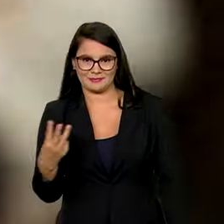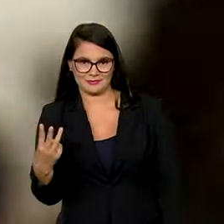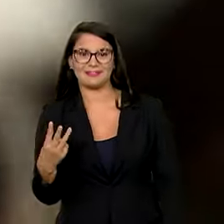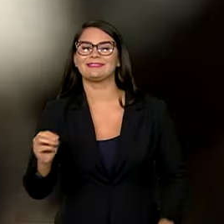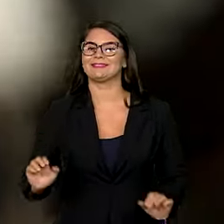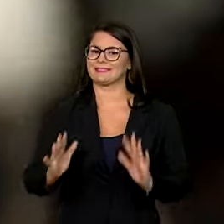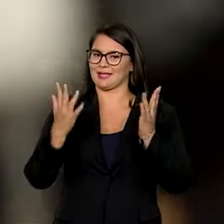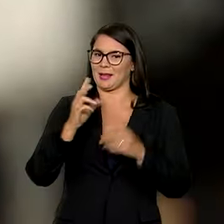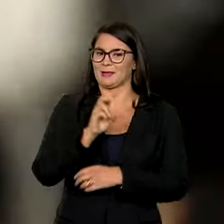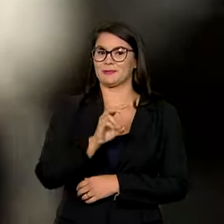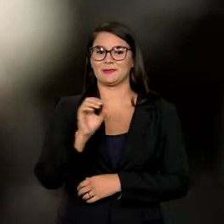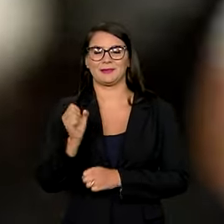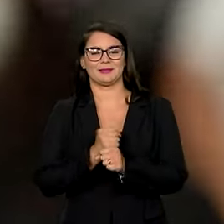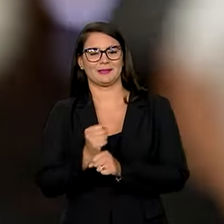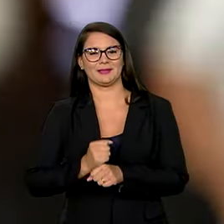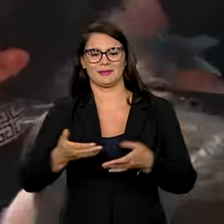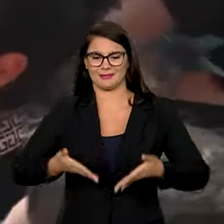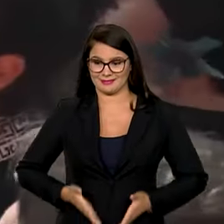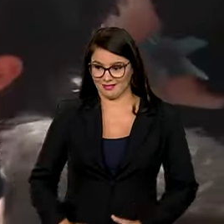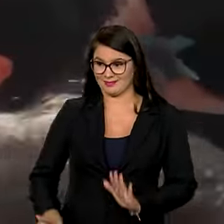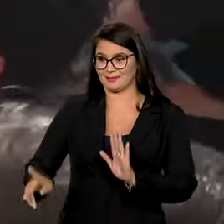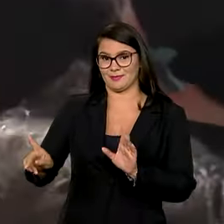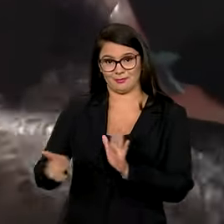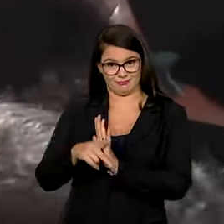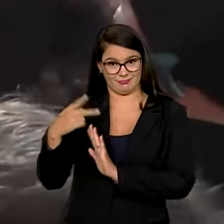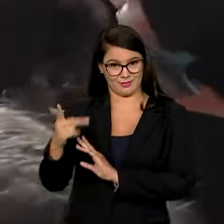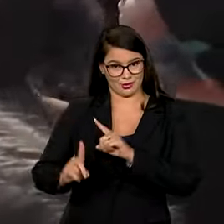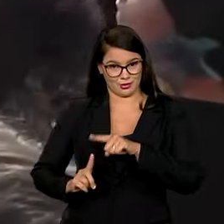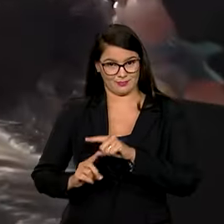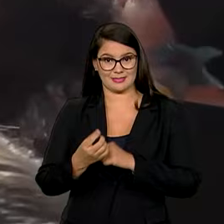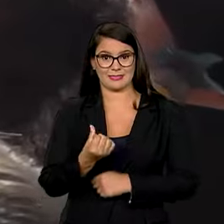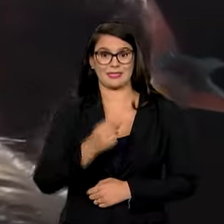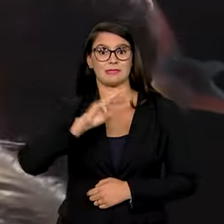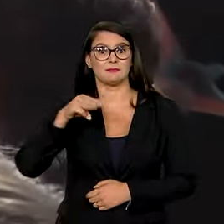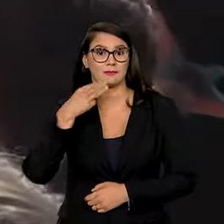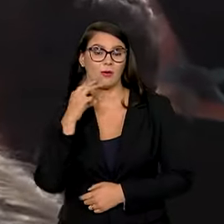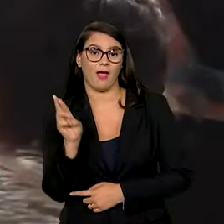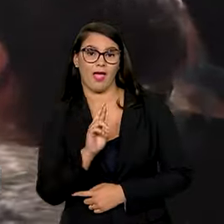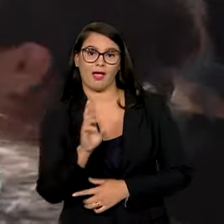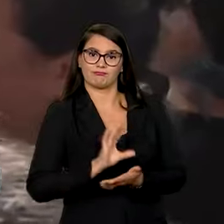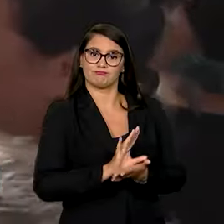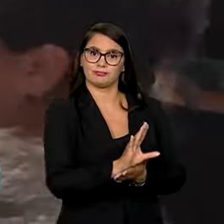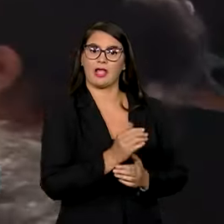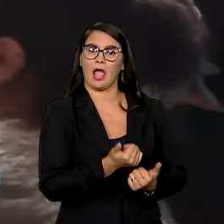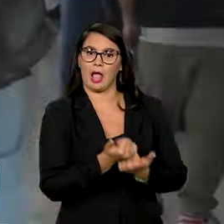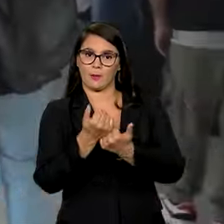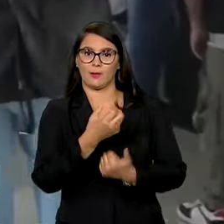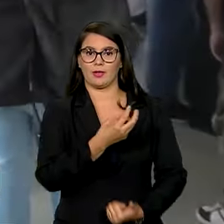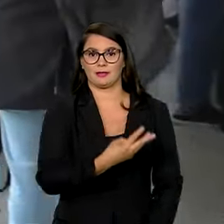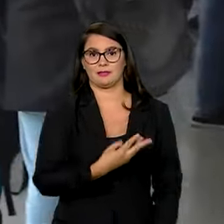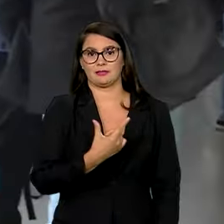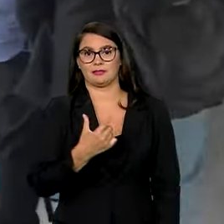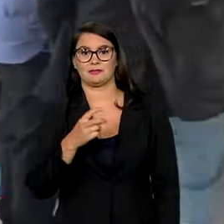celebra o cinquentenário do nascimento do estilo. Os 6 milhões de reais previstos vão apoiar 325